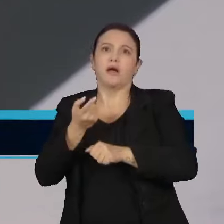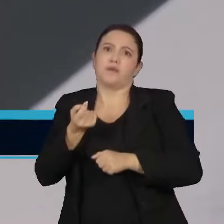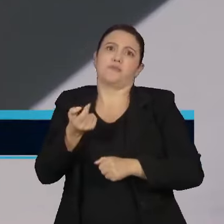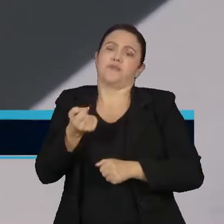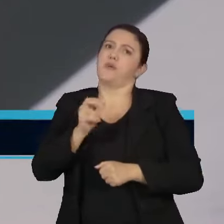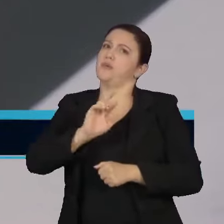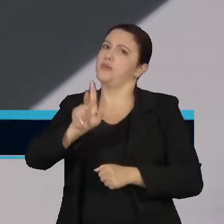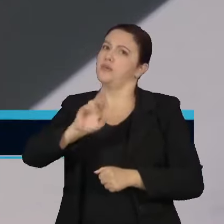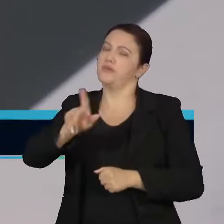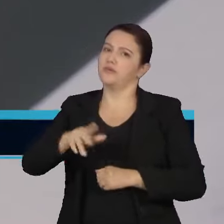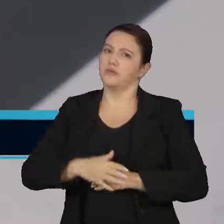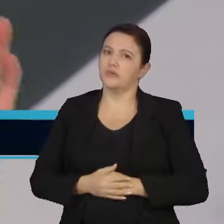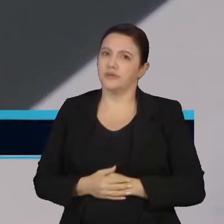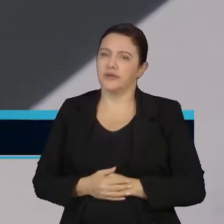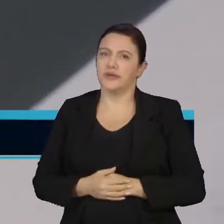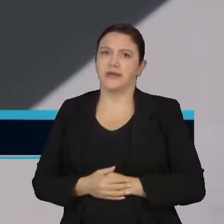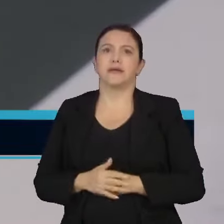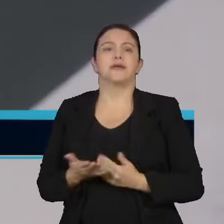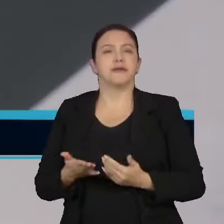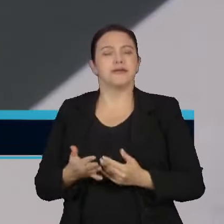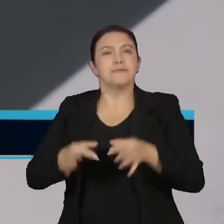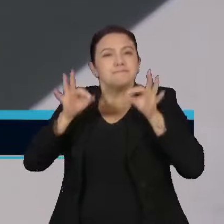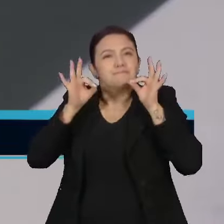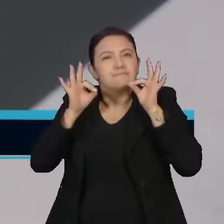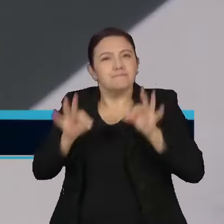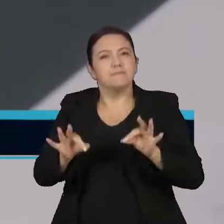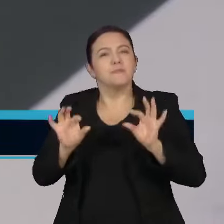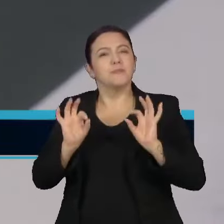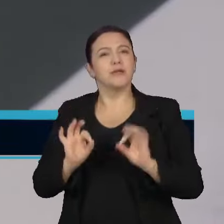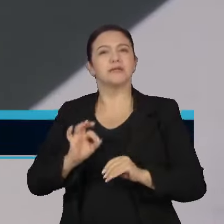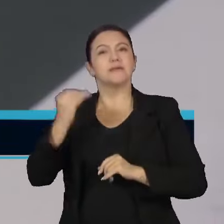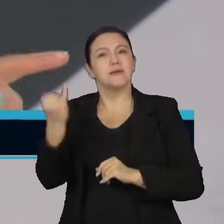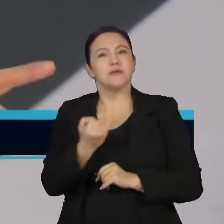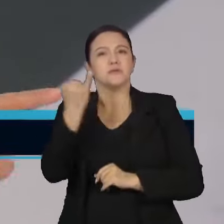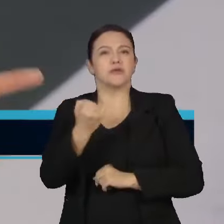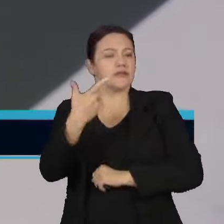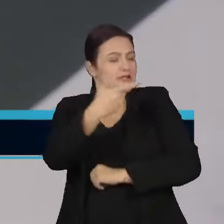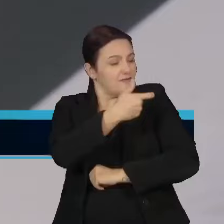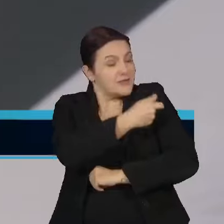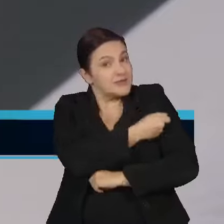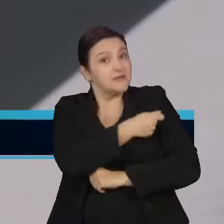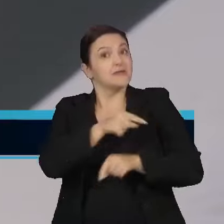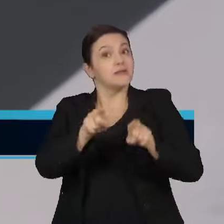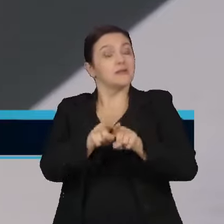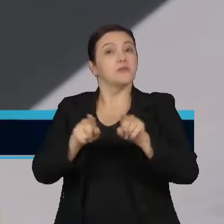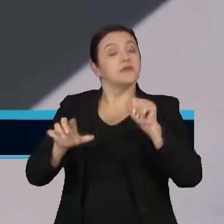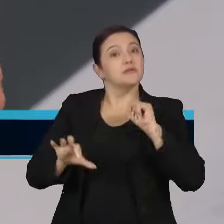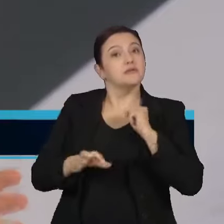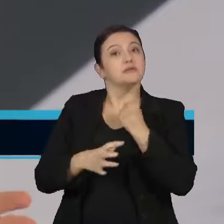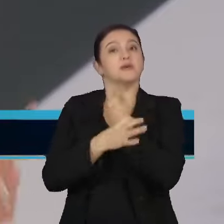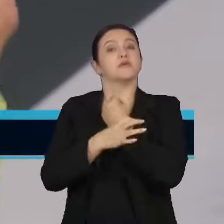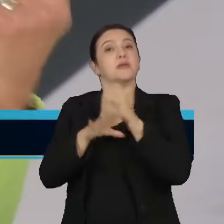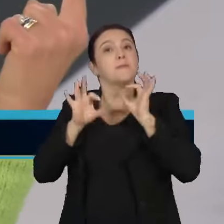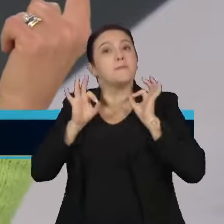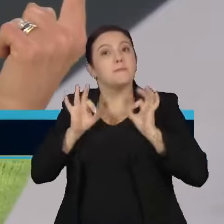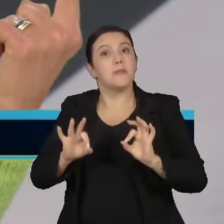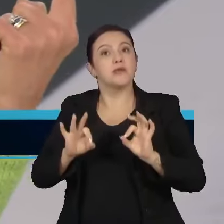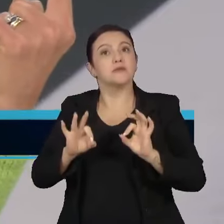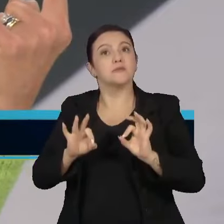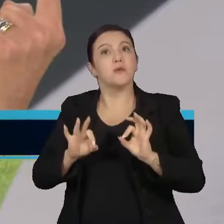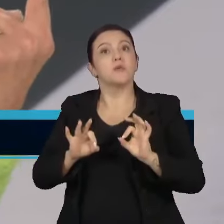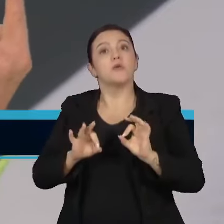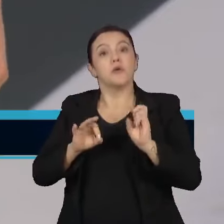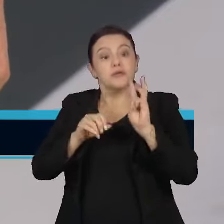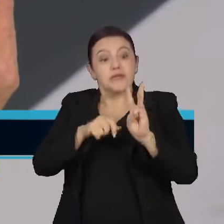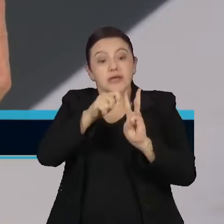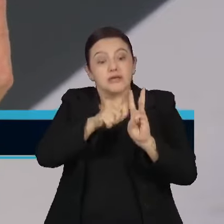Então não traz mais nenhuma dúvida da importância da vacinação e da segurança da vacinação, mesmo no primeiro trimestre